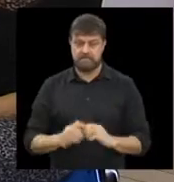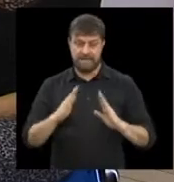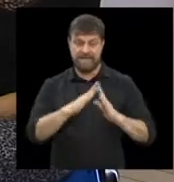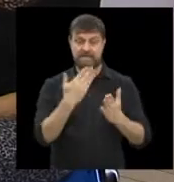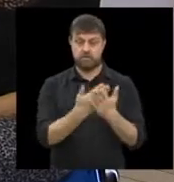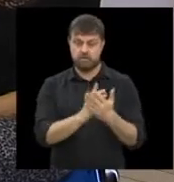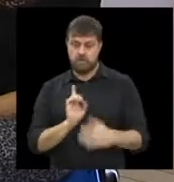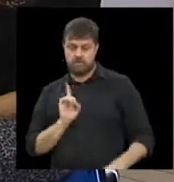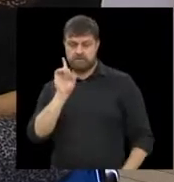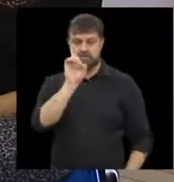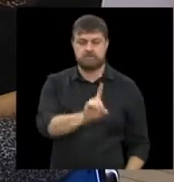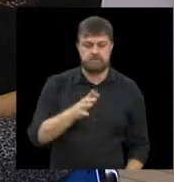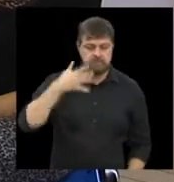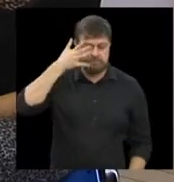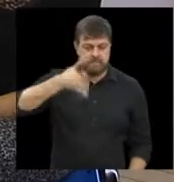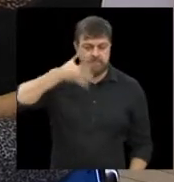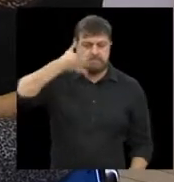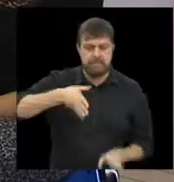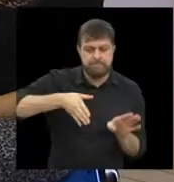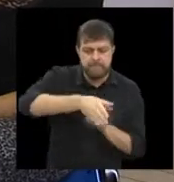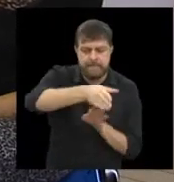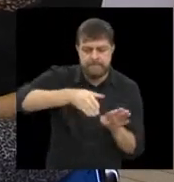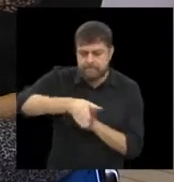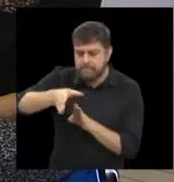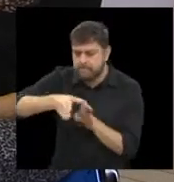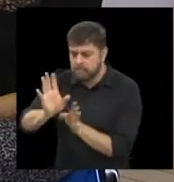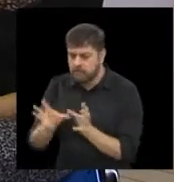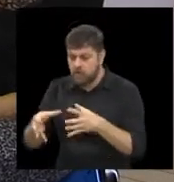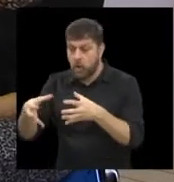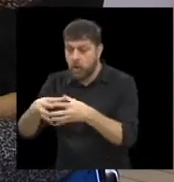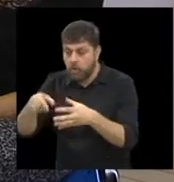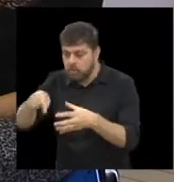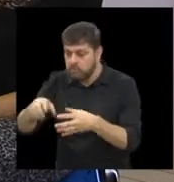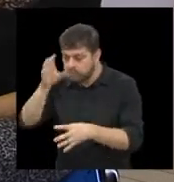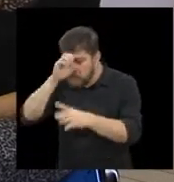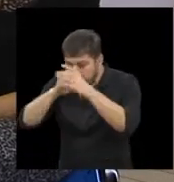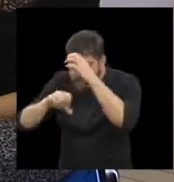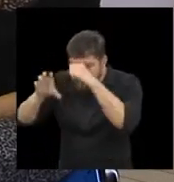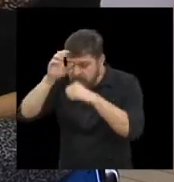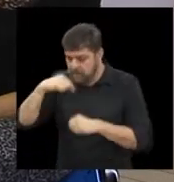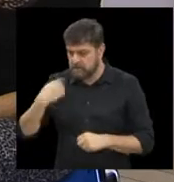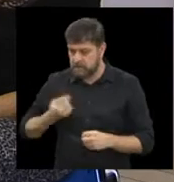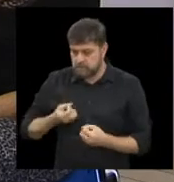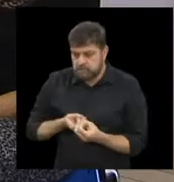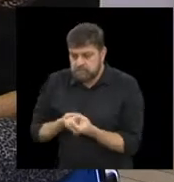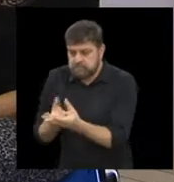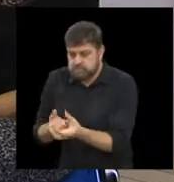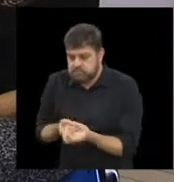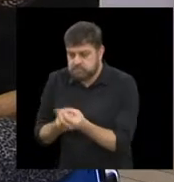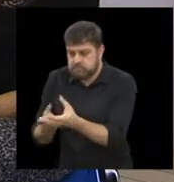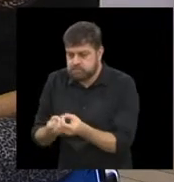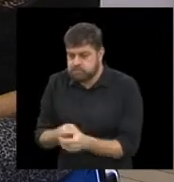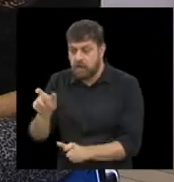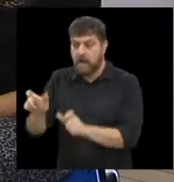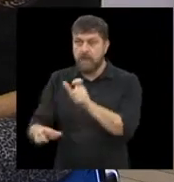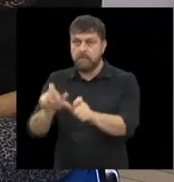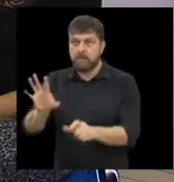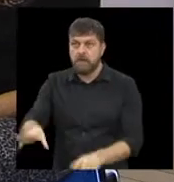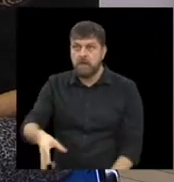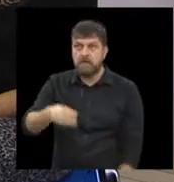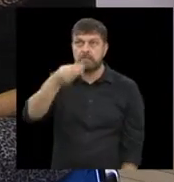escolas, nas escolas, em grupos de aprendizagem, onde você leva e eles despertam e poxa,